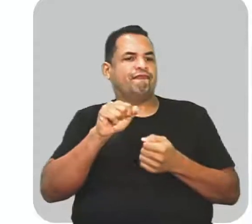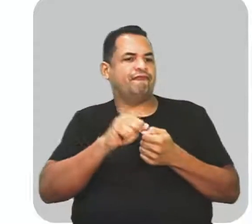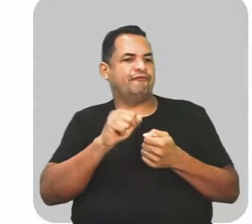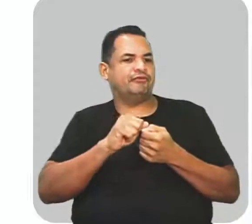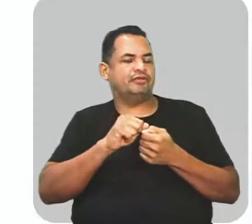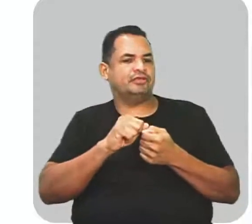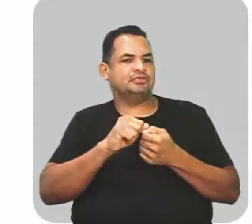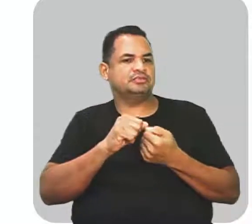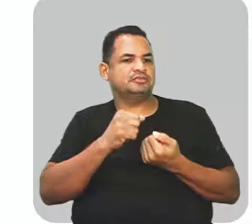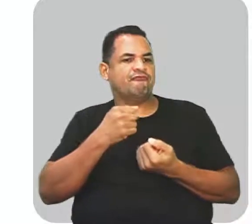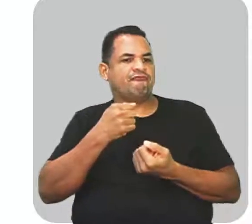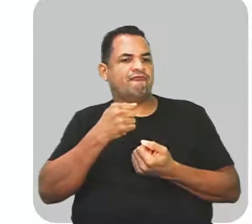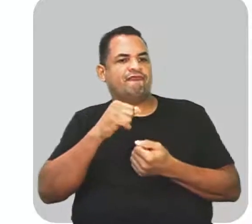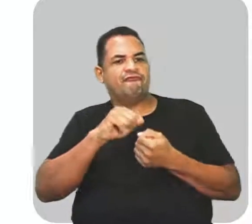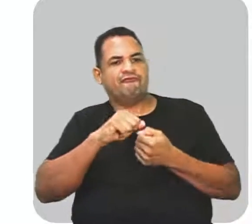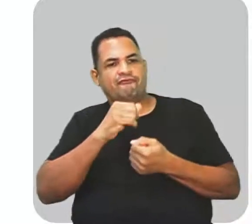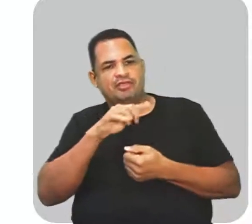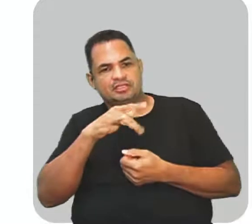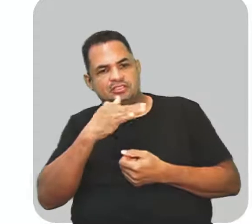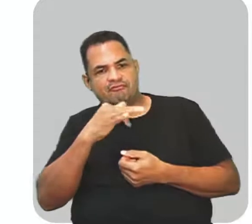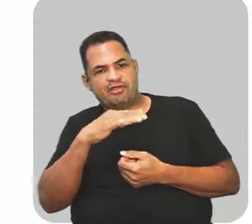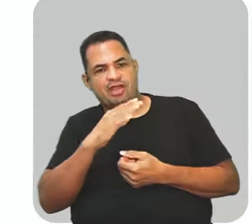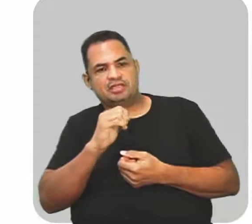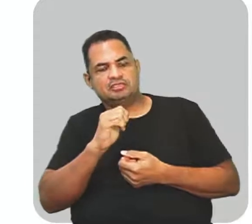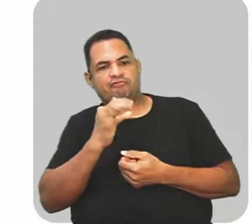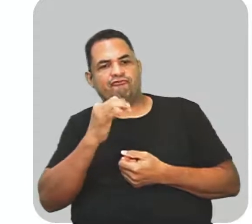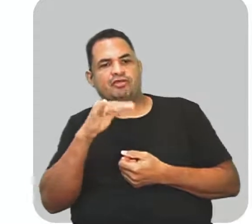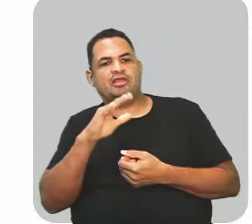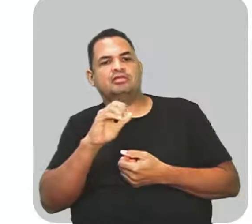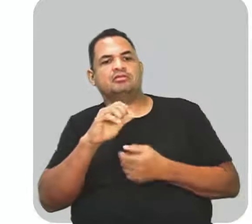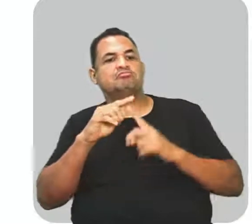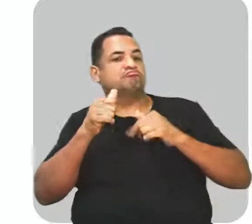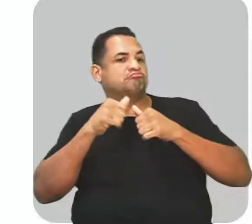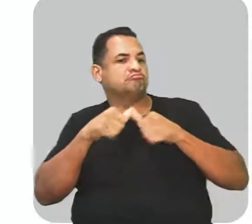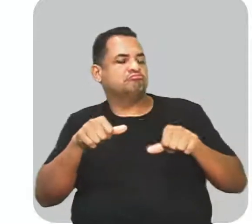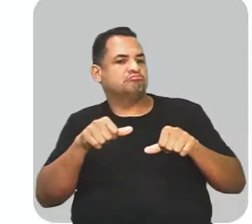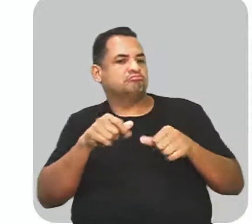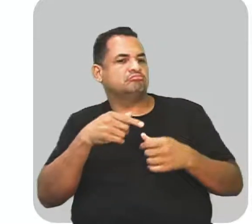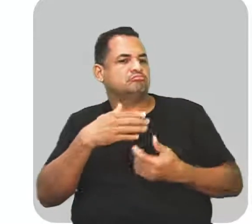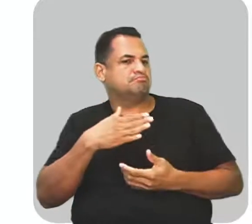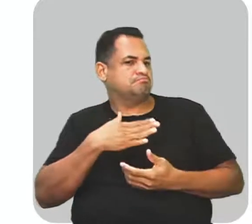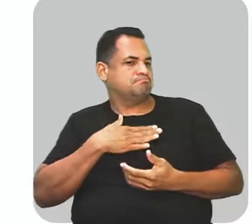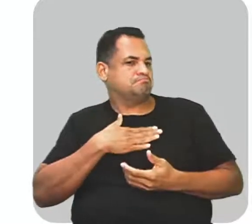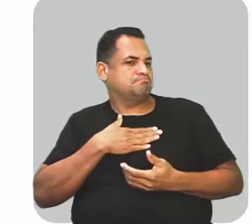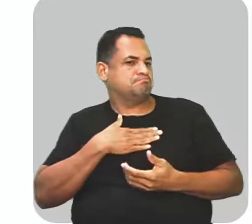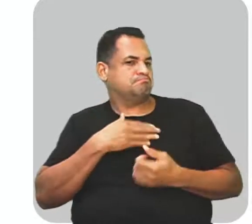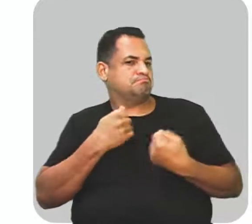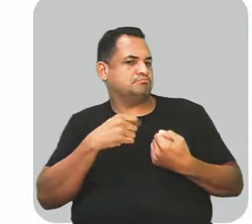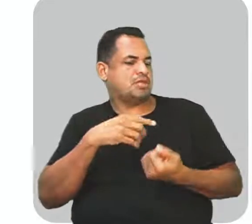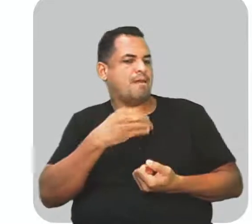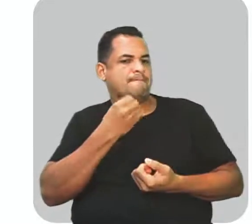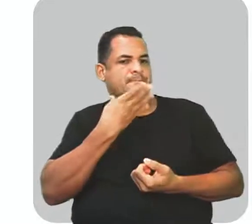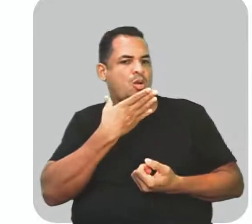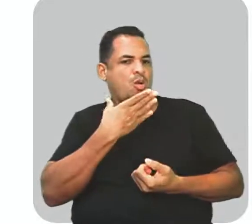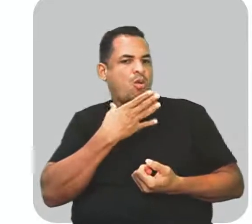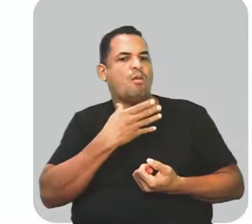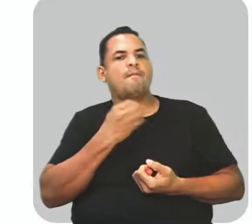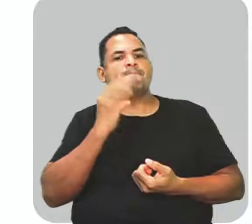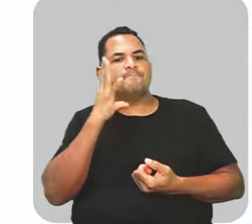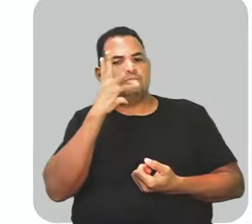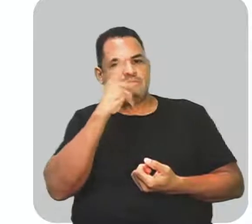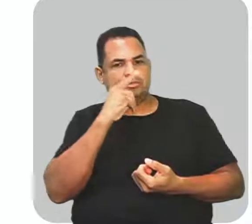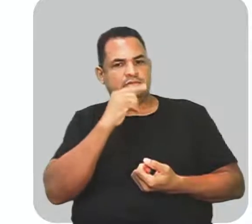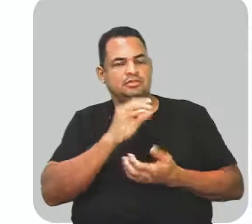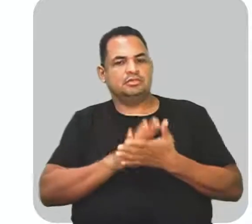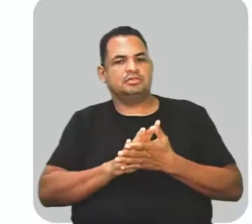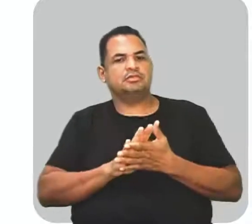faço, feito, está. Para mim, tem de ser bom, bonito e barato.